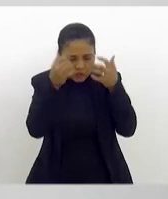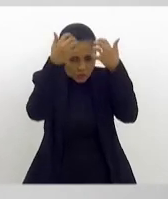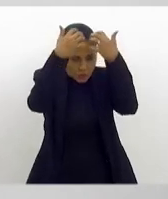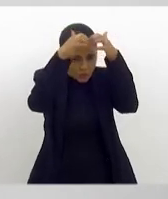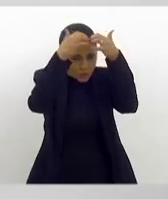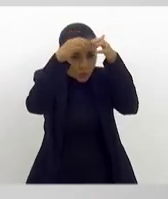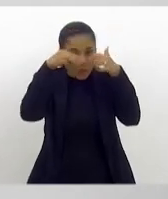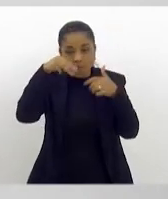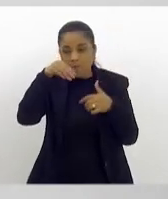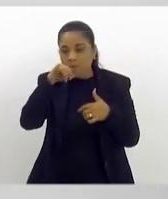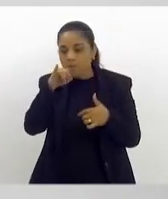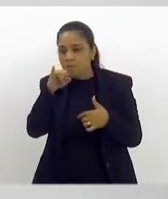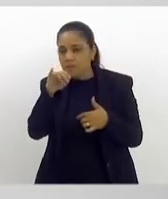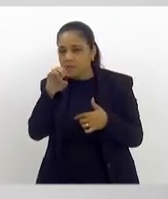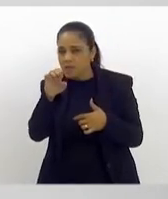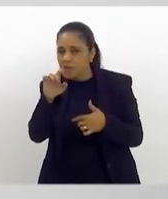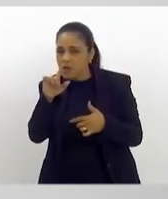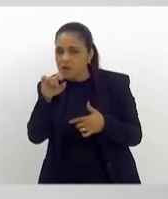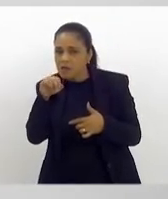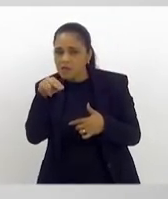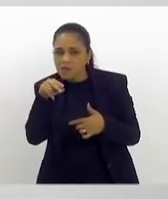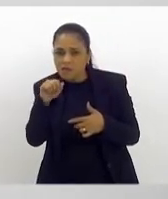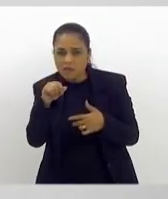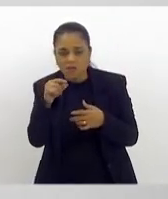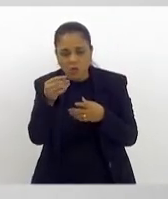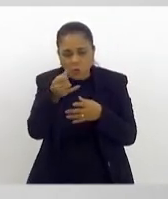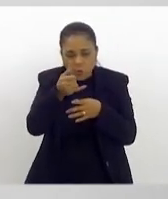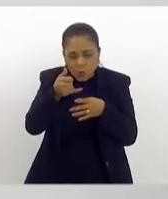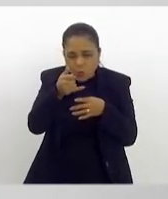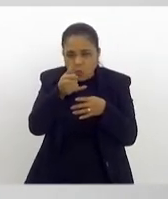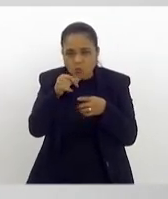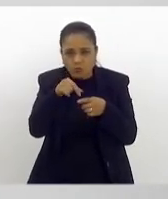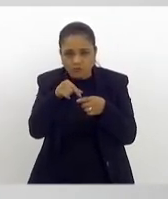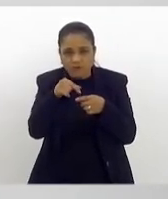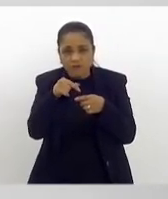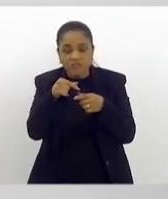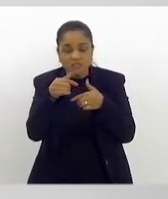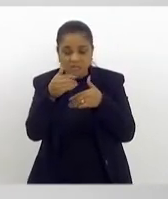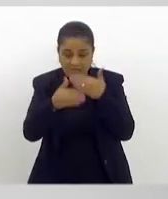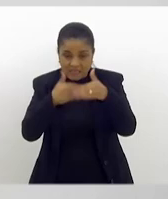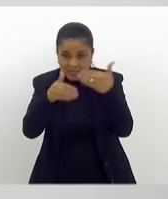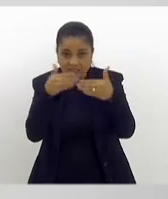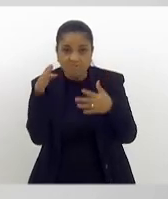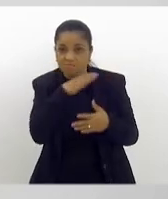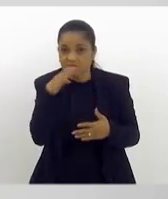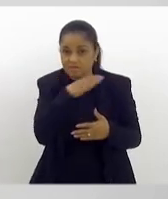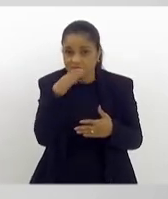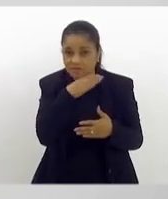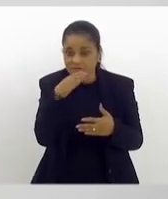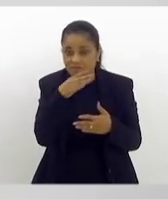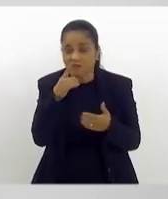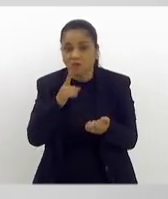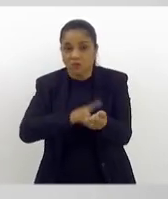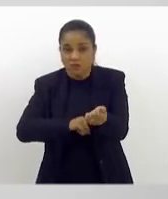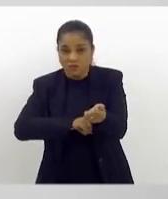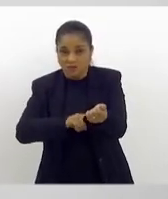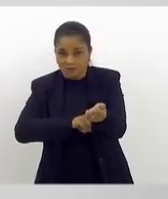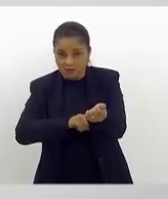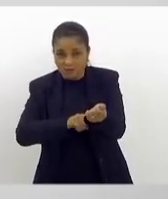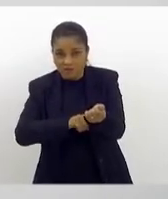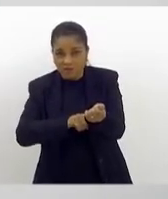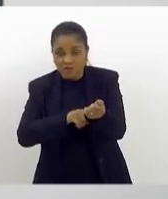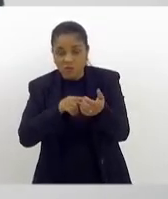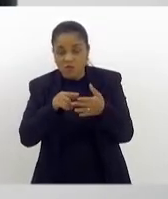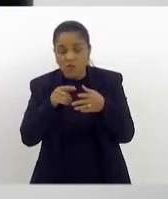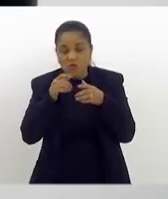uma substância gordurosa, que acelera a condução nervosa, e pode fazer com que algumas regiões